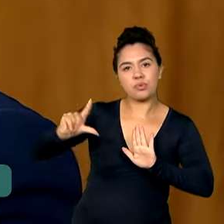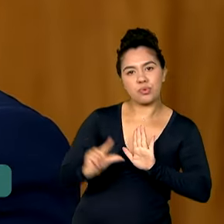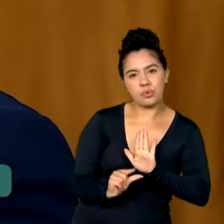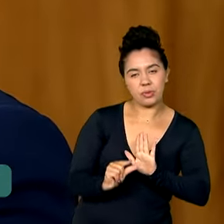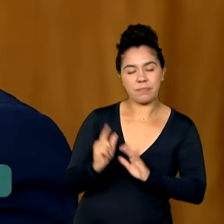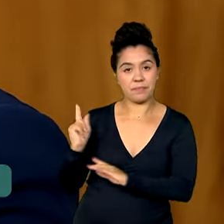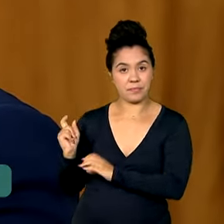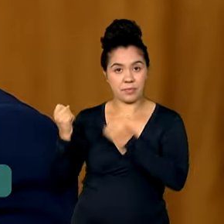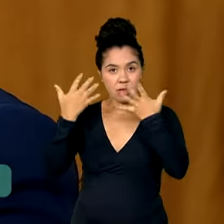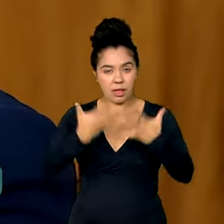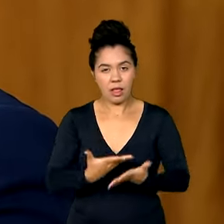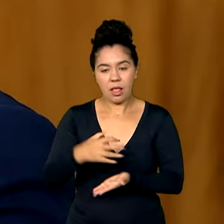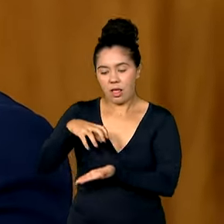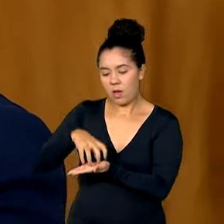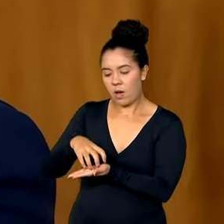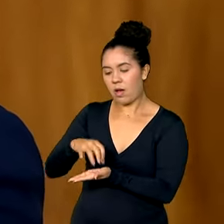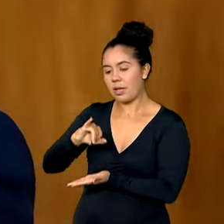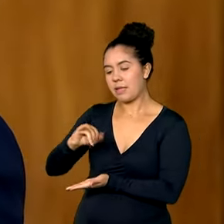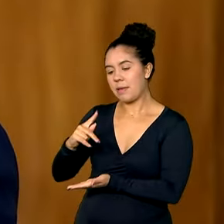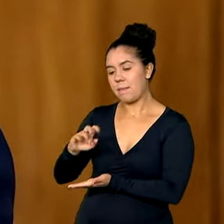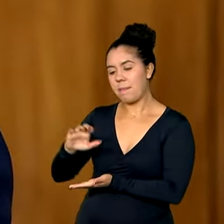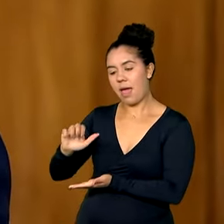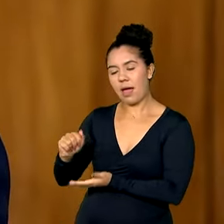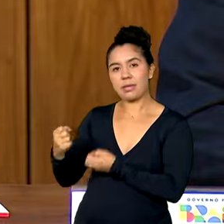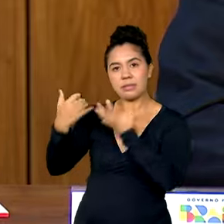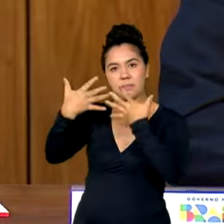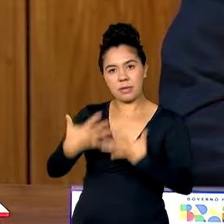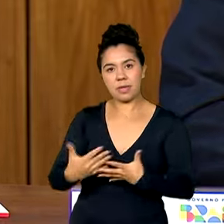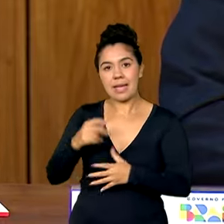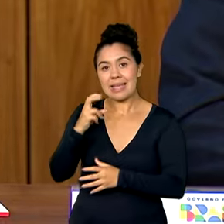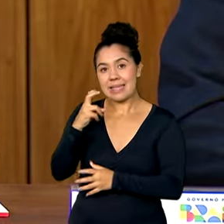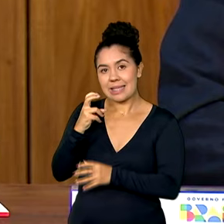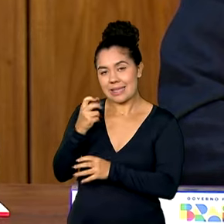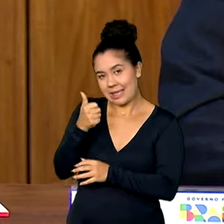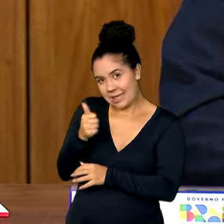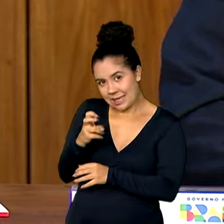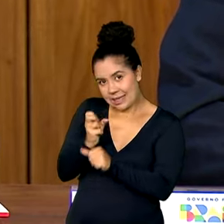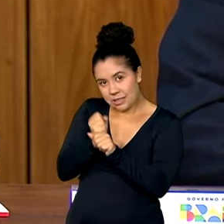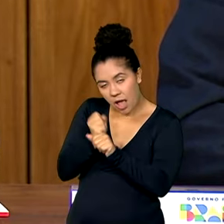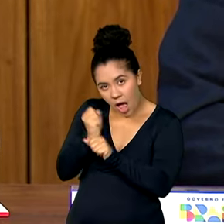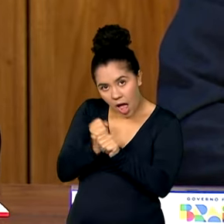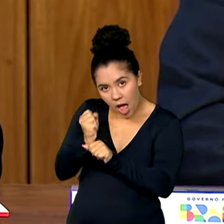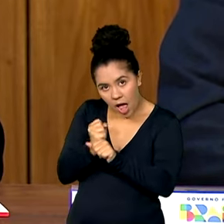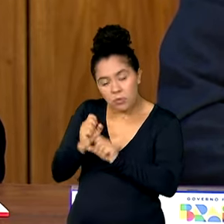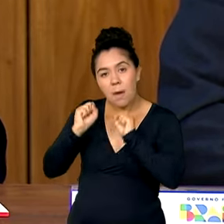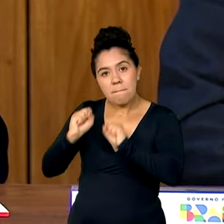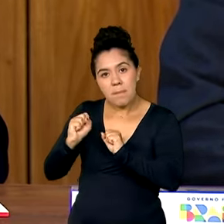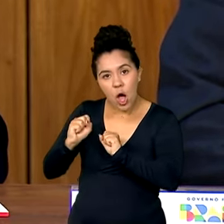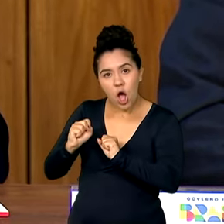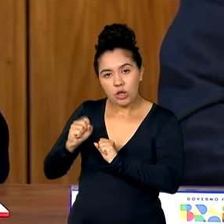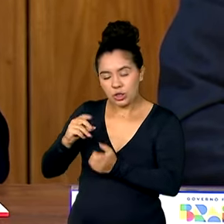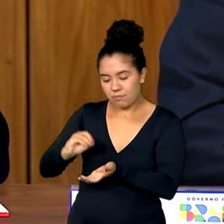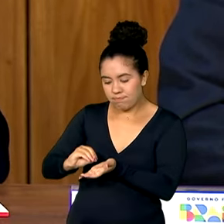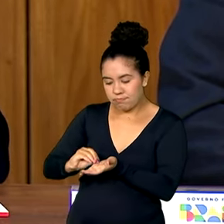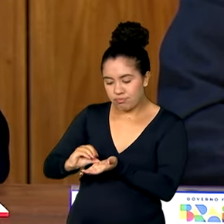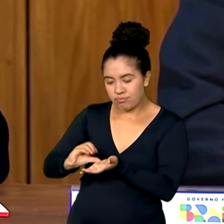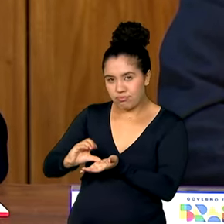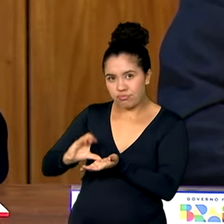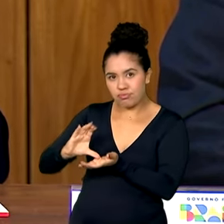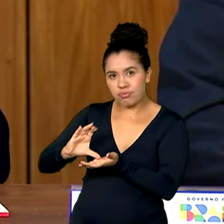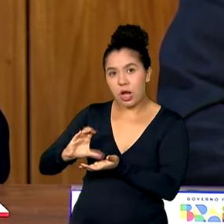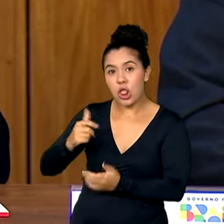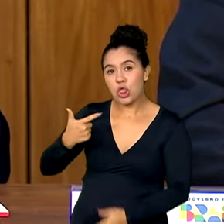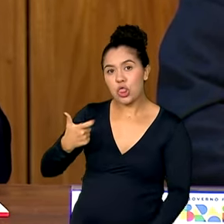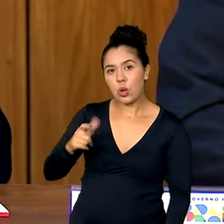estudos do IPEA mostram que em 15 anos pode crescer o investimento 12% a